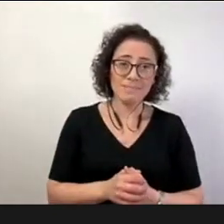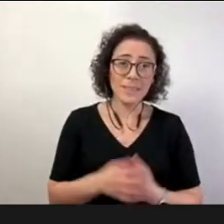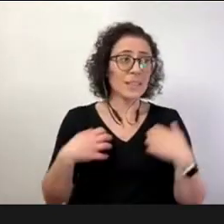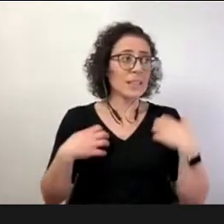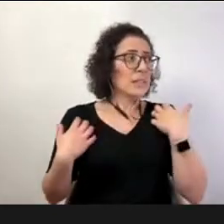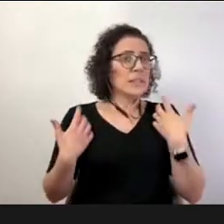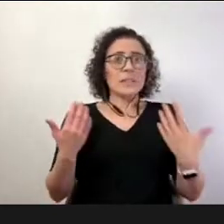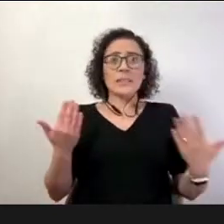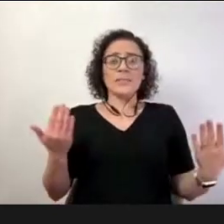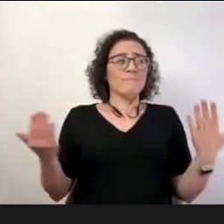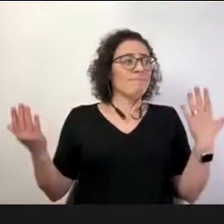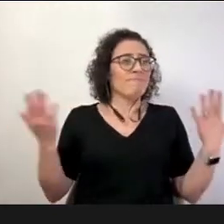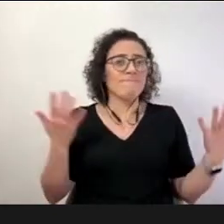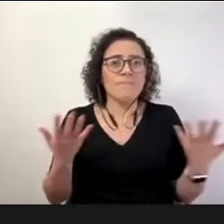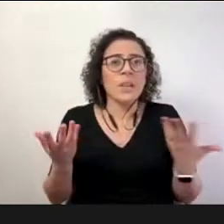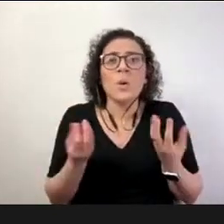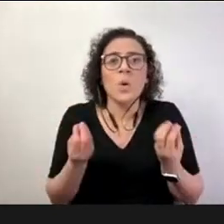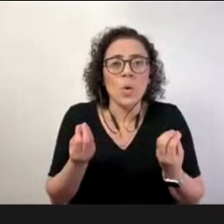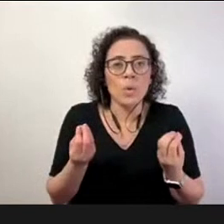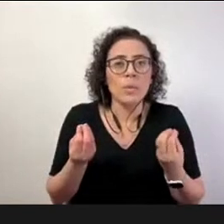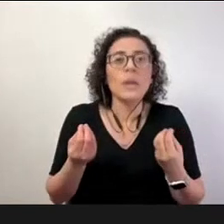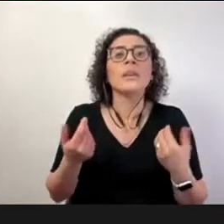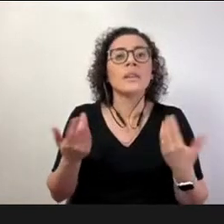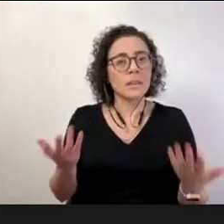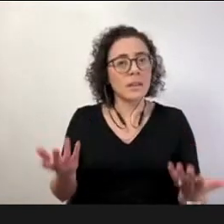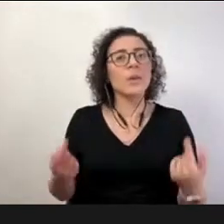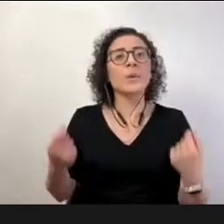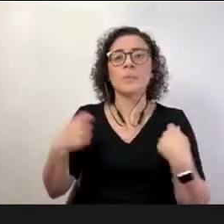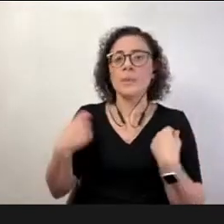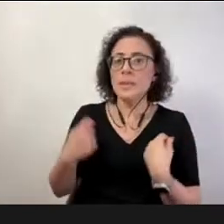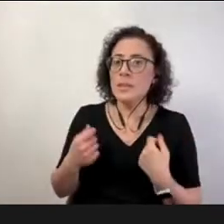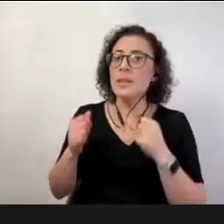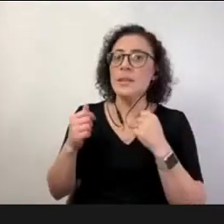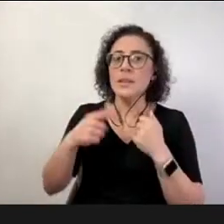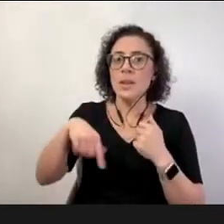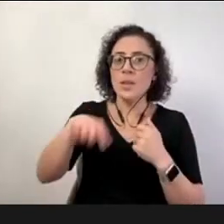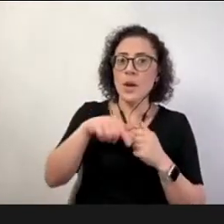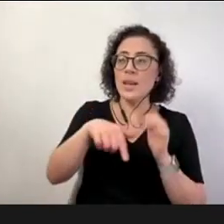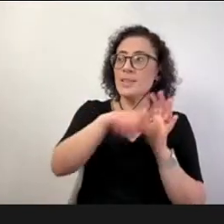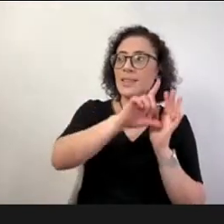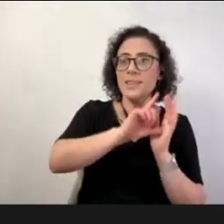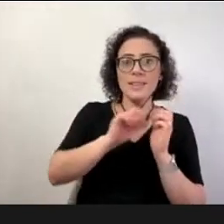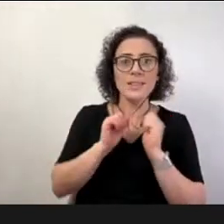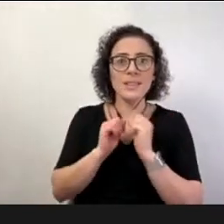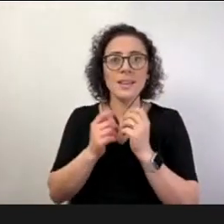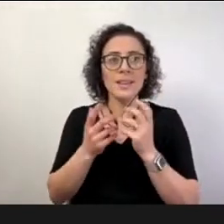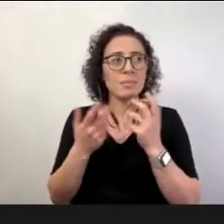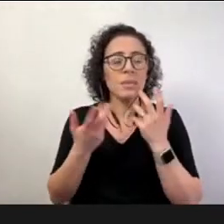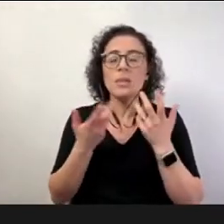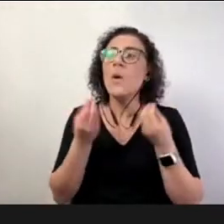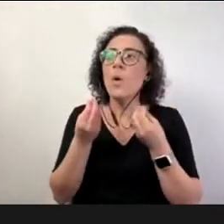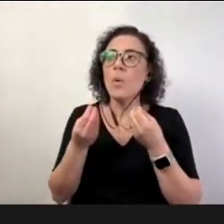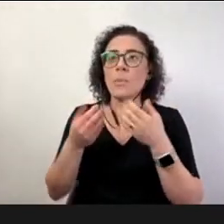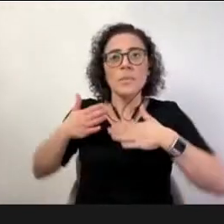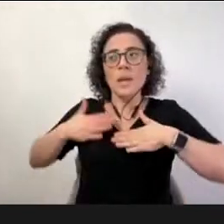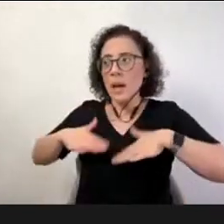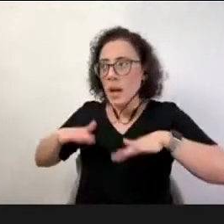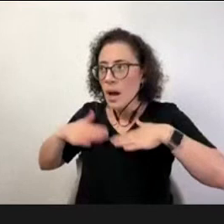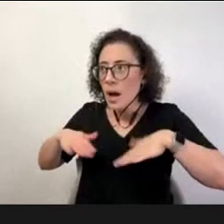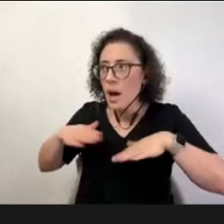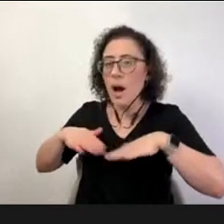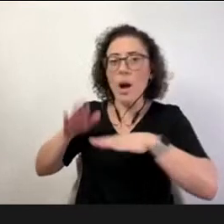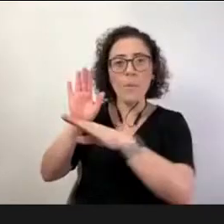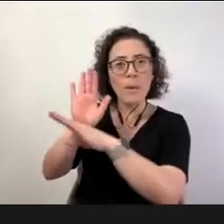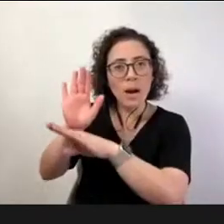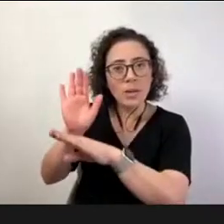olhar e reforçar muitas vezes que o trabalho né invadiu a nossa casa e não ao contrário né eu trago isso